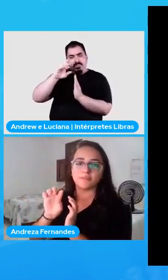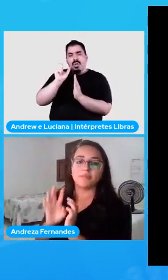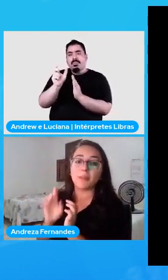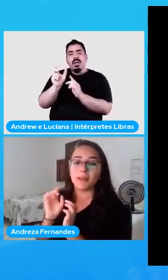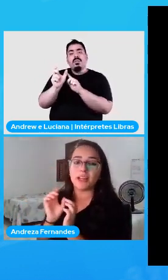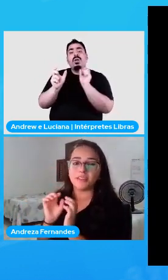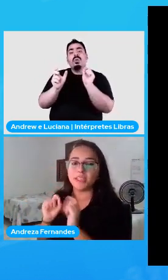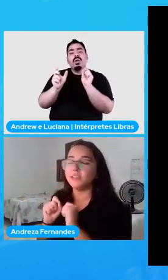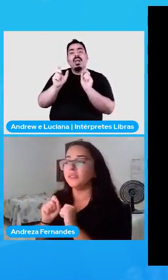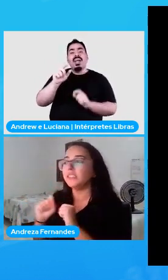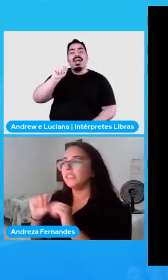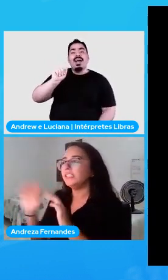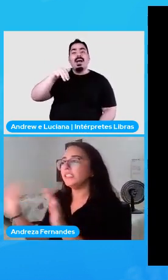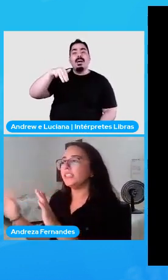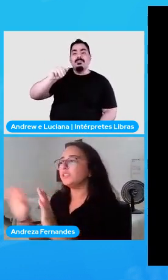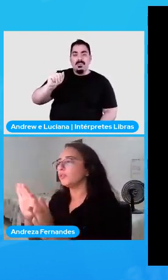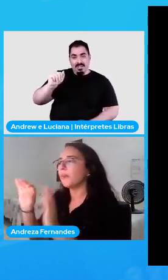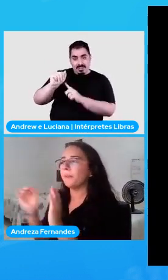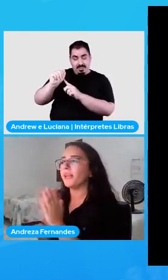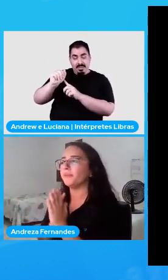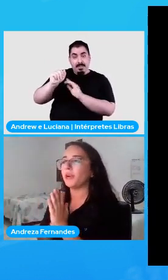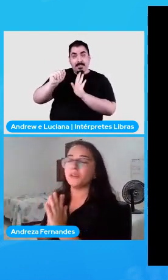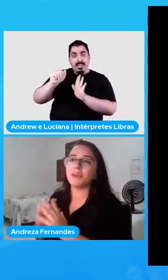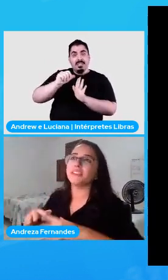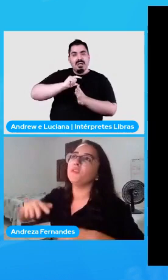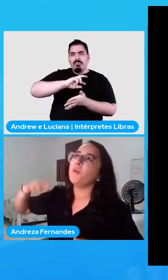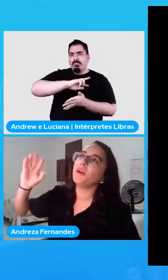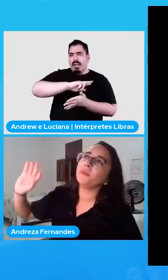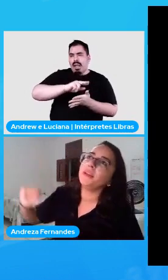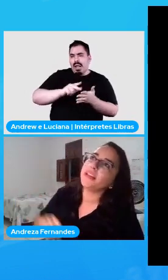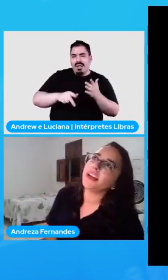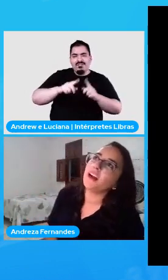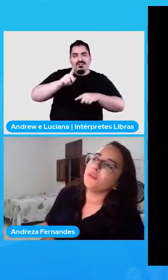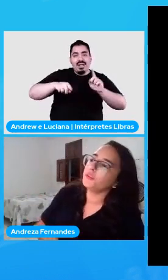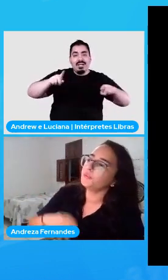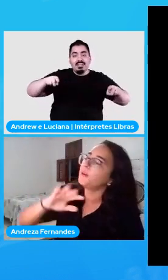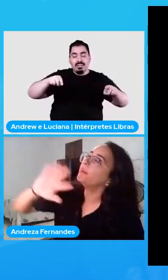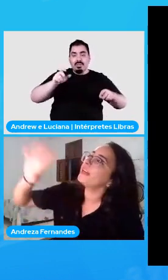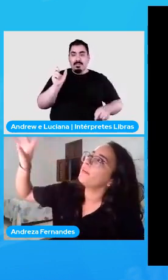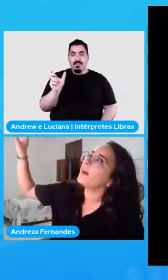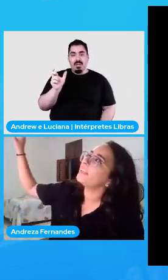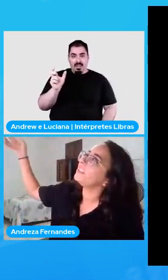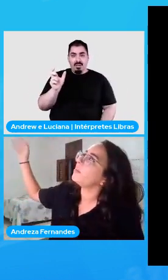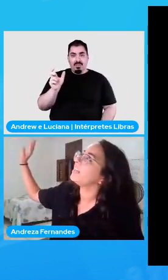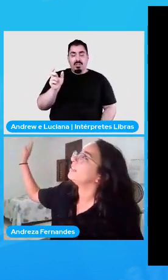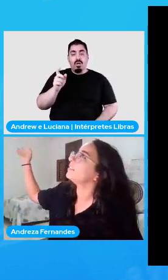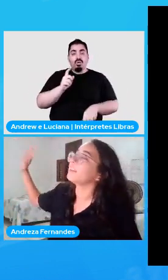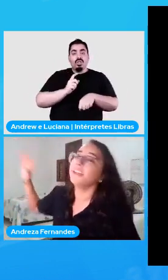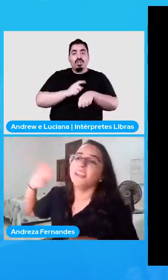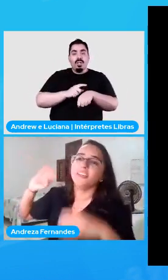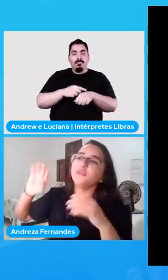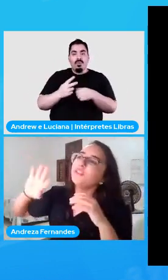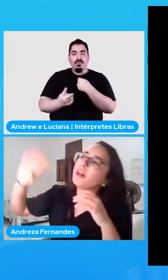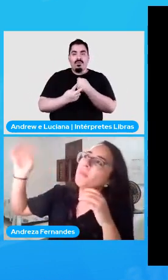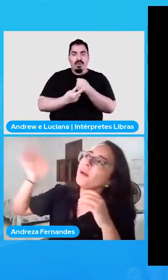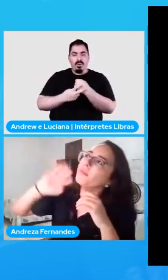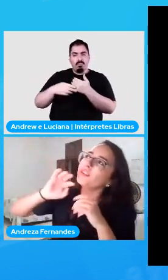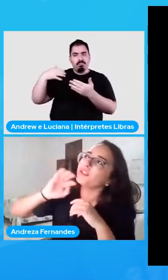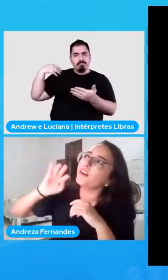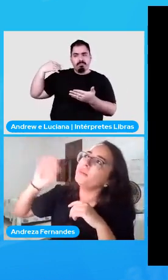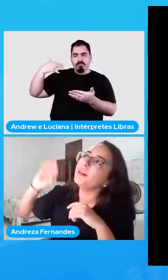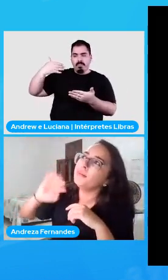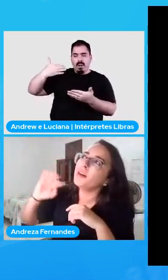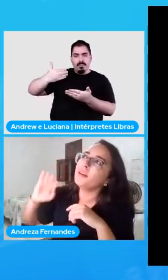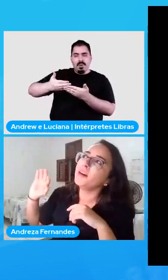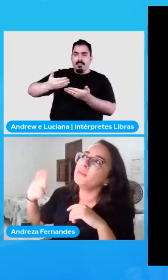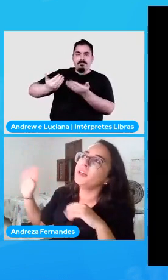para a palavra ama, e aí, tudo mapeado para um. Imagina um poema bem legal, tipo, amei, amarei, amarei, não sei o No final, o poema fica